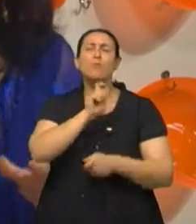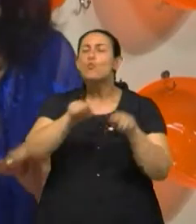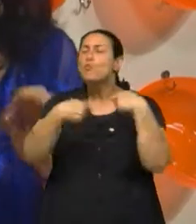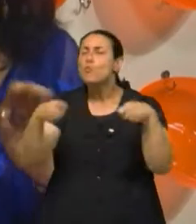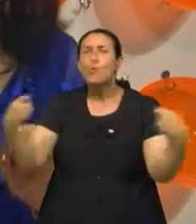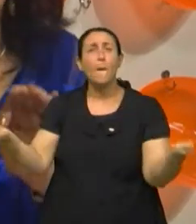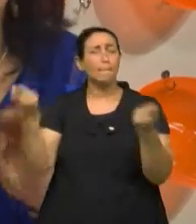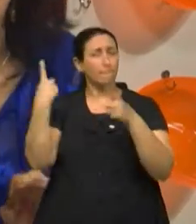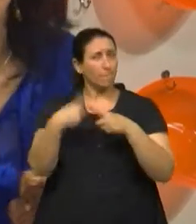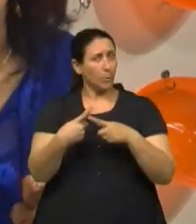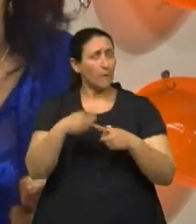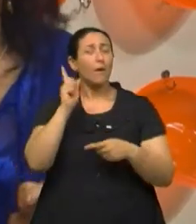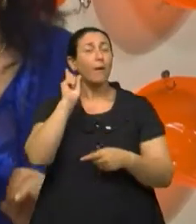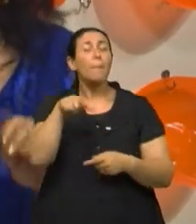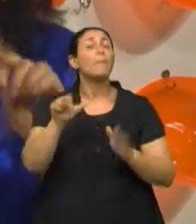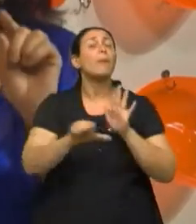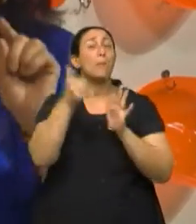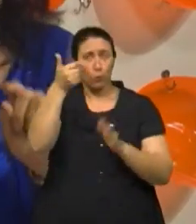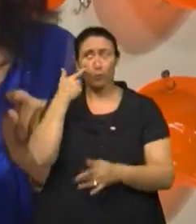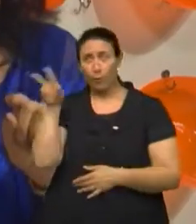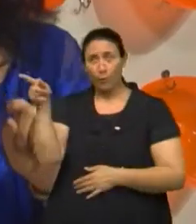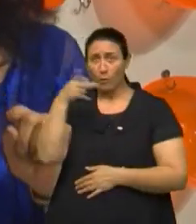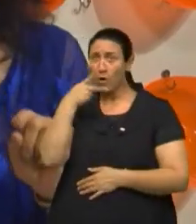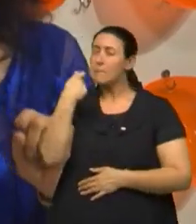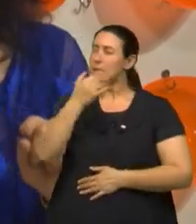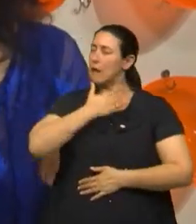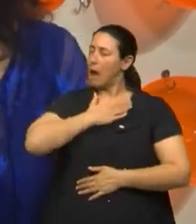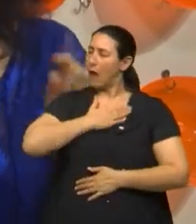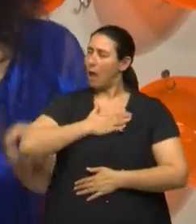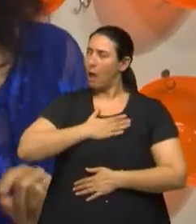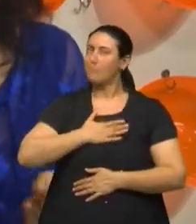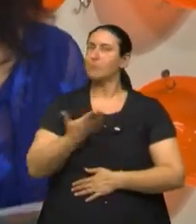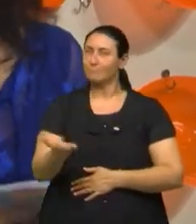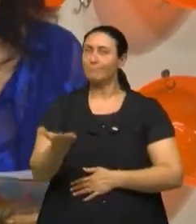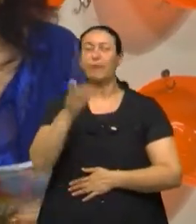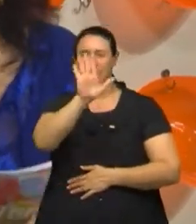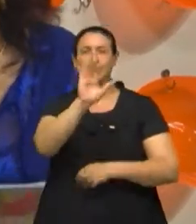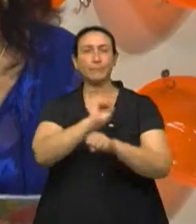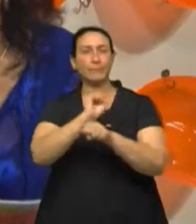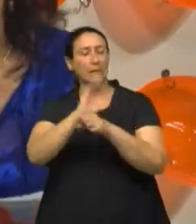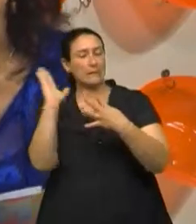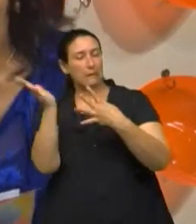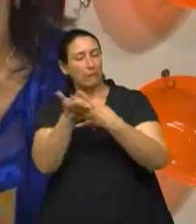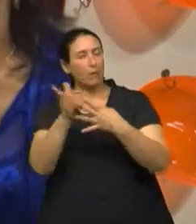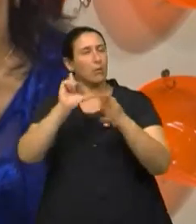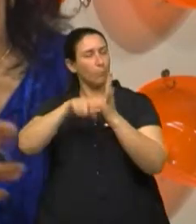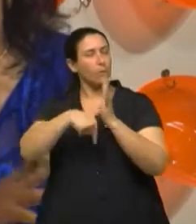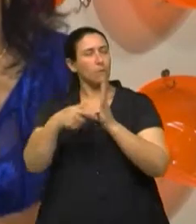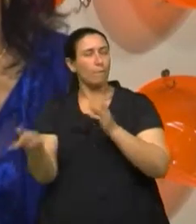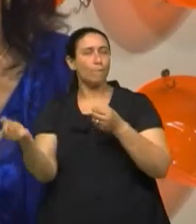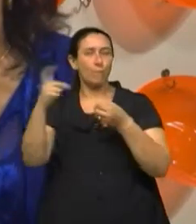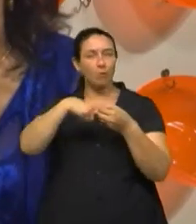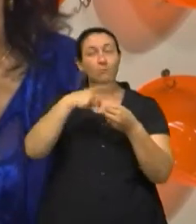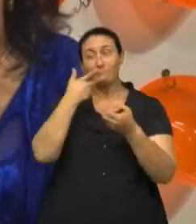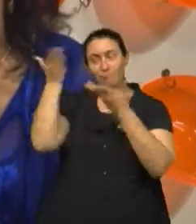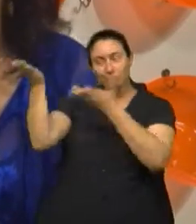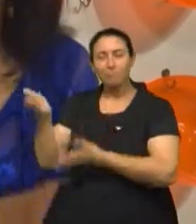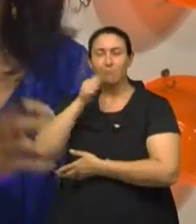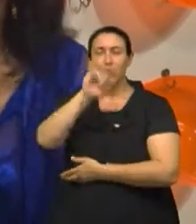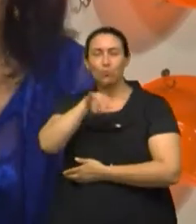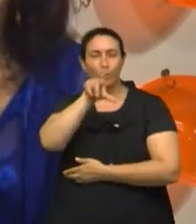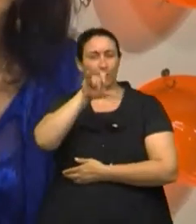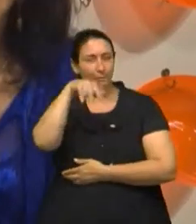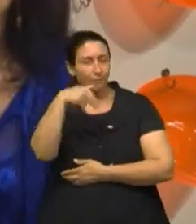Primeira coisa, manter a calma. Nós vamos a um pequeno intervalo e vamos saber mais e vamos aproveitar muito a estada aqui da doutora